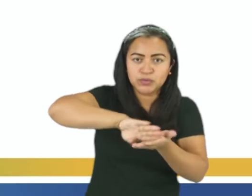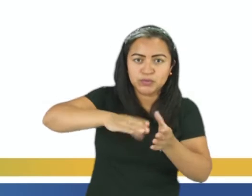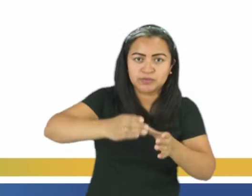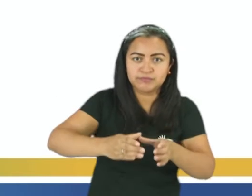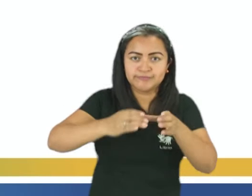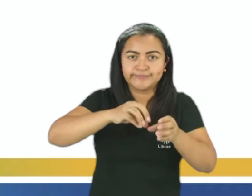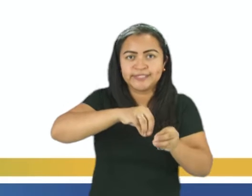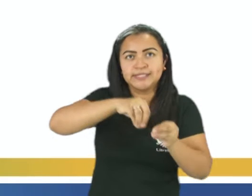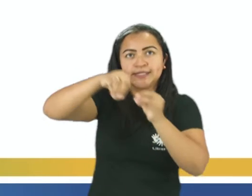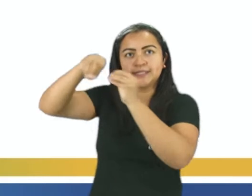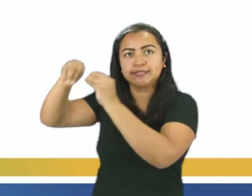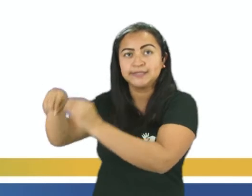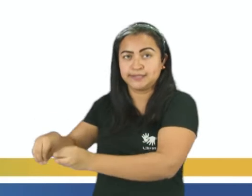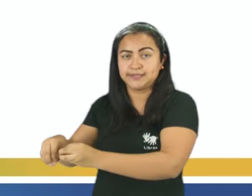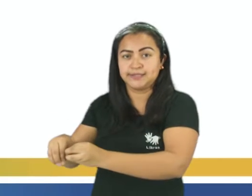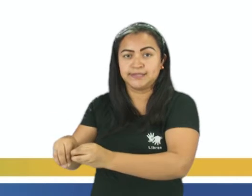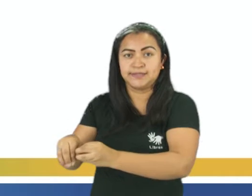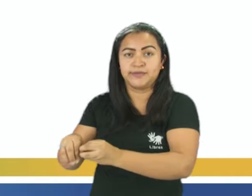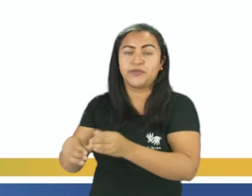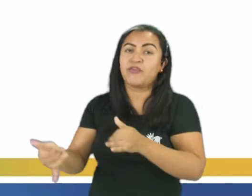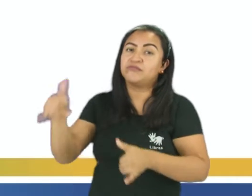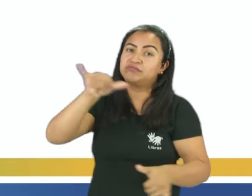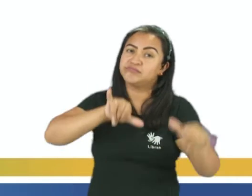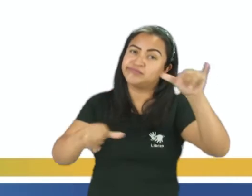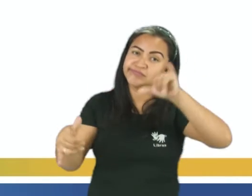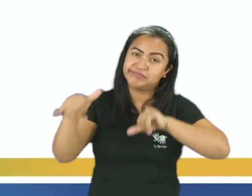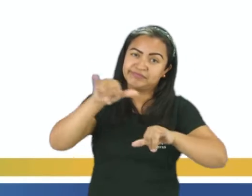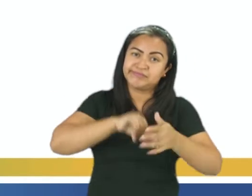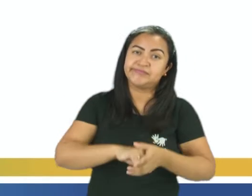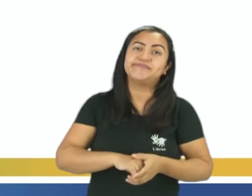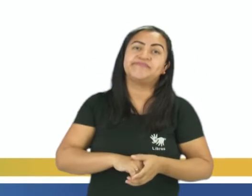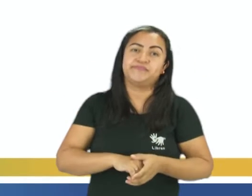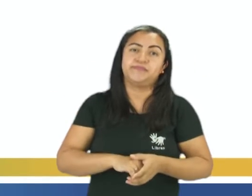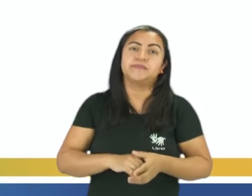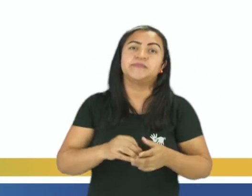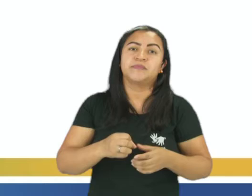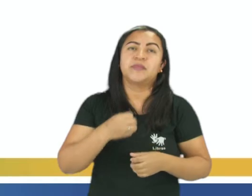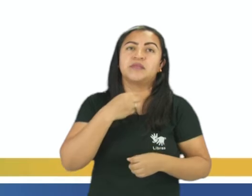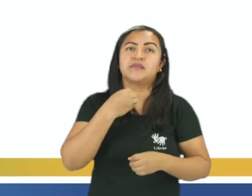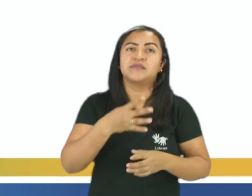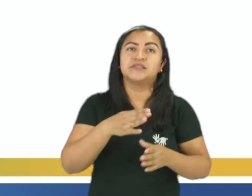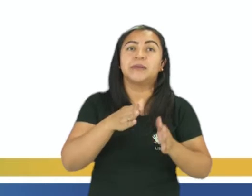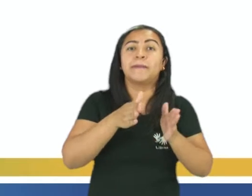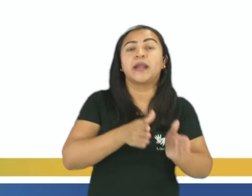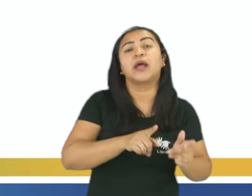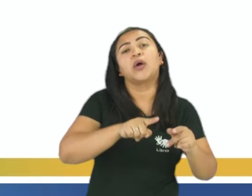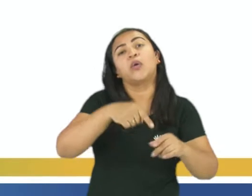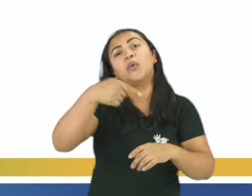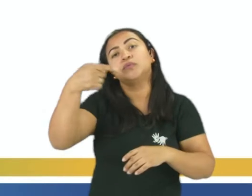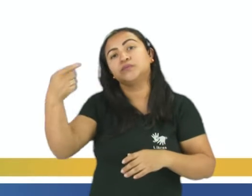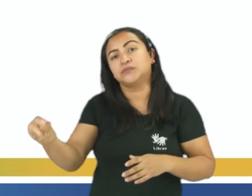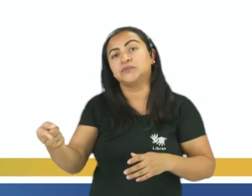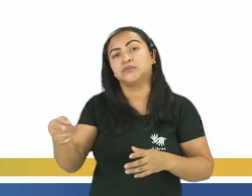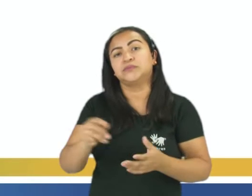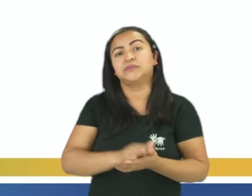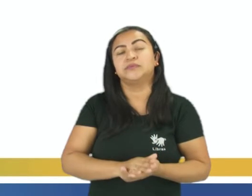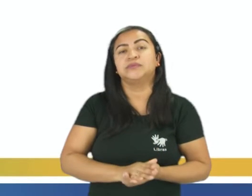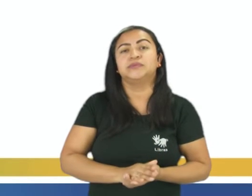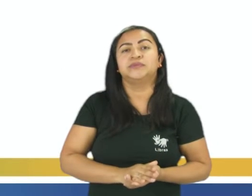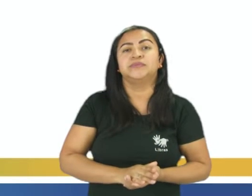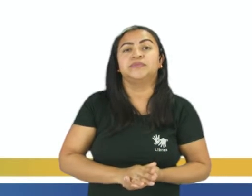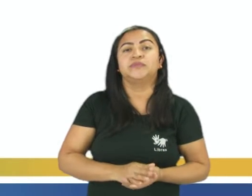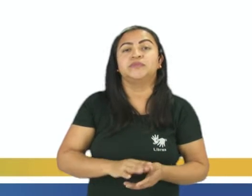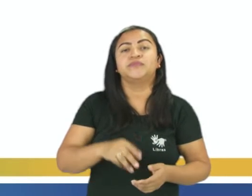remoção de nutrientes e o líquido coletado na parte superficial segue para a desinfecção.